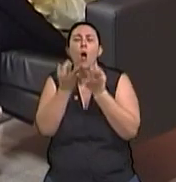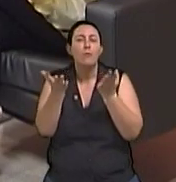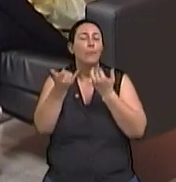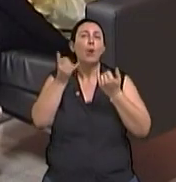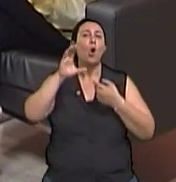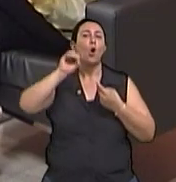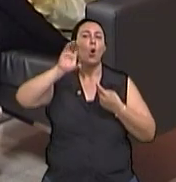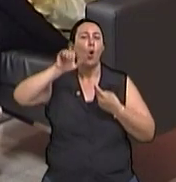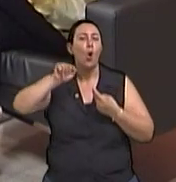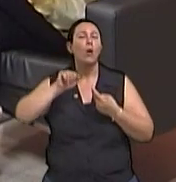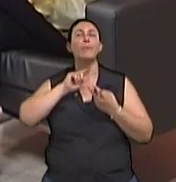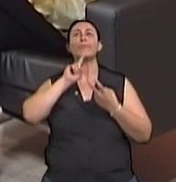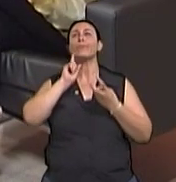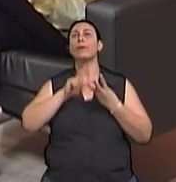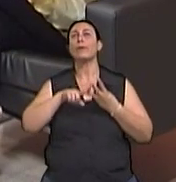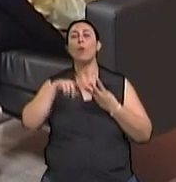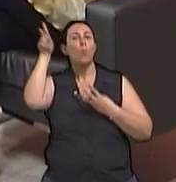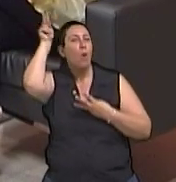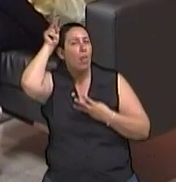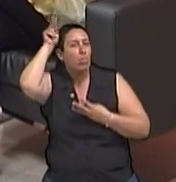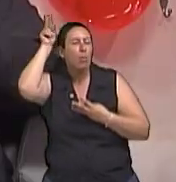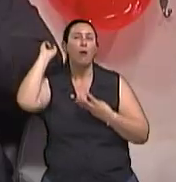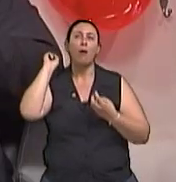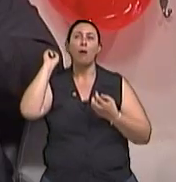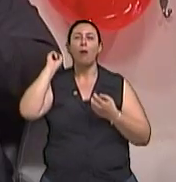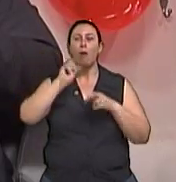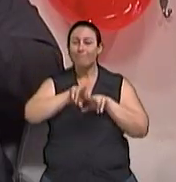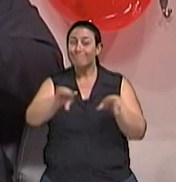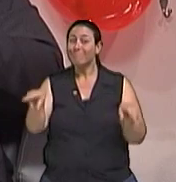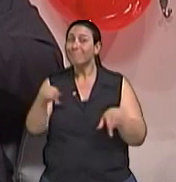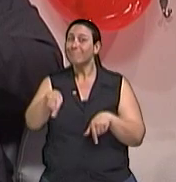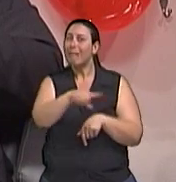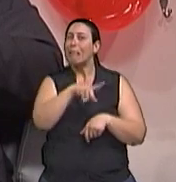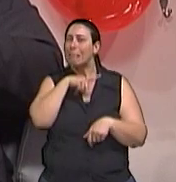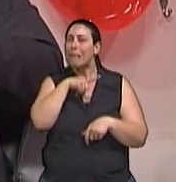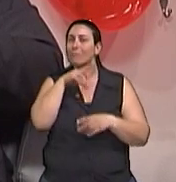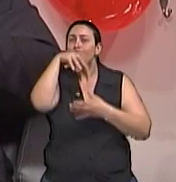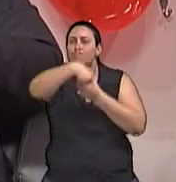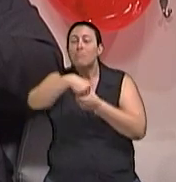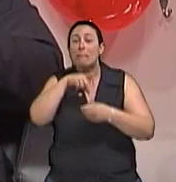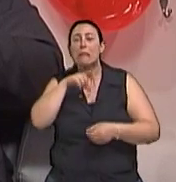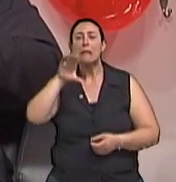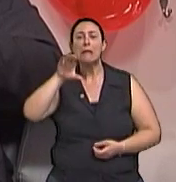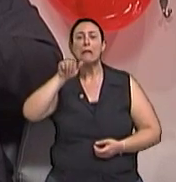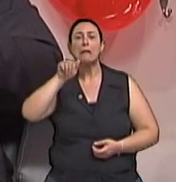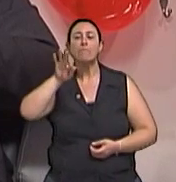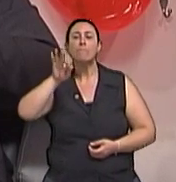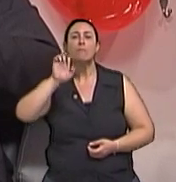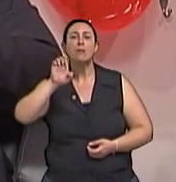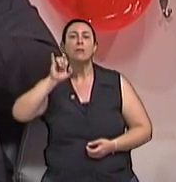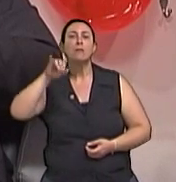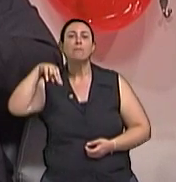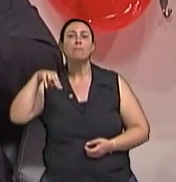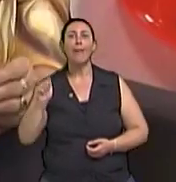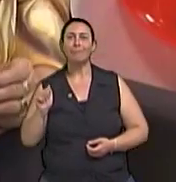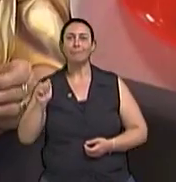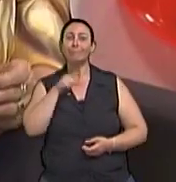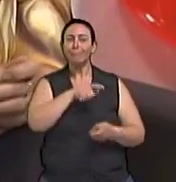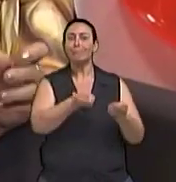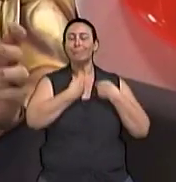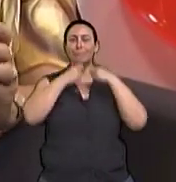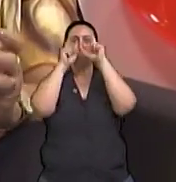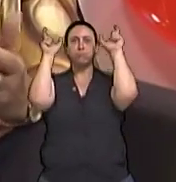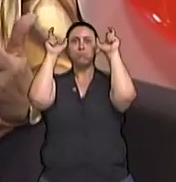-Cola, Guaraná, né? Todas essas bebidas têm cafeína e elas vão alterar o padrão do sono. Isso é importante estar